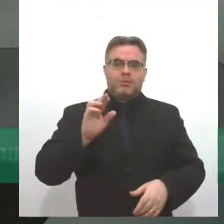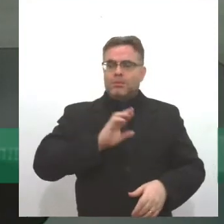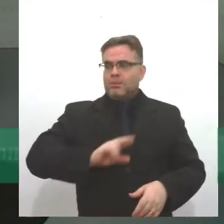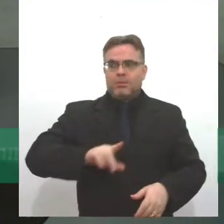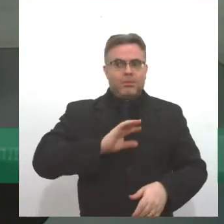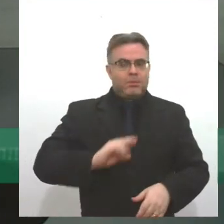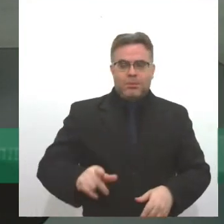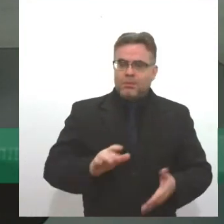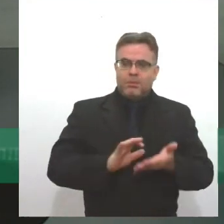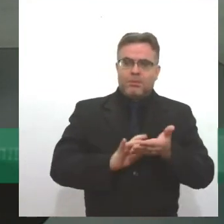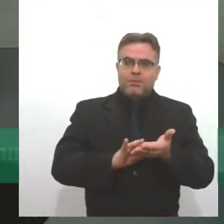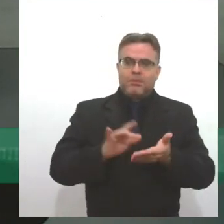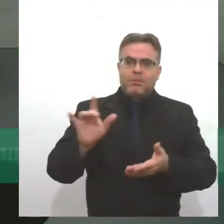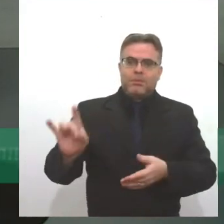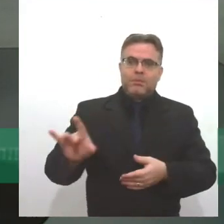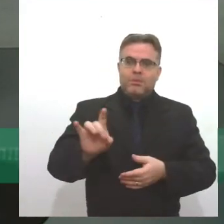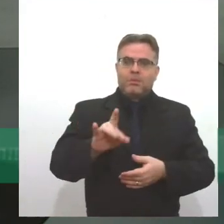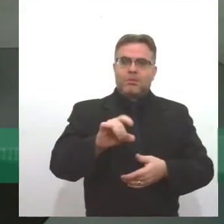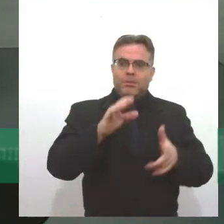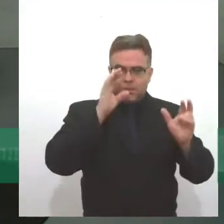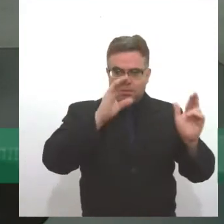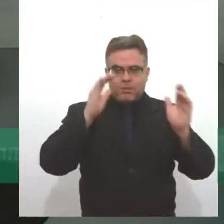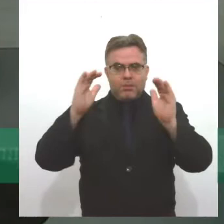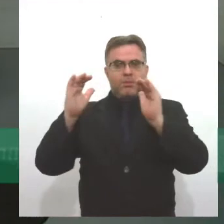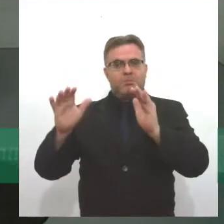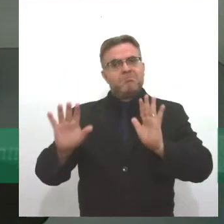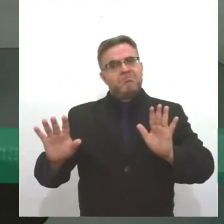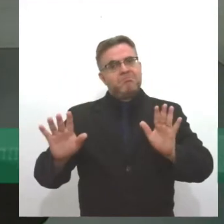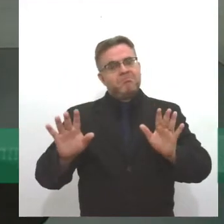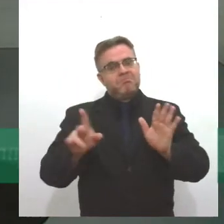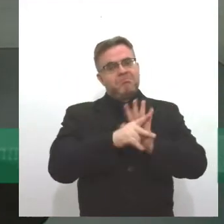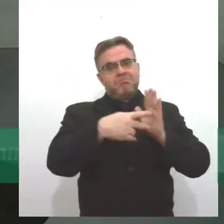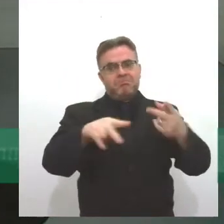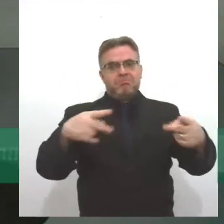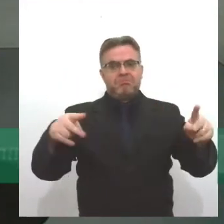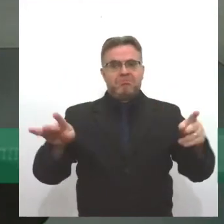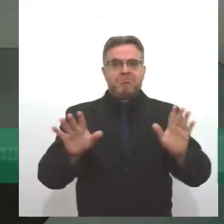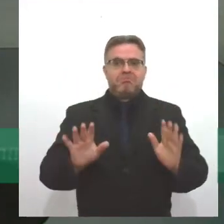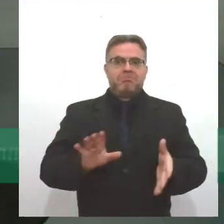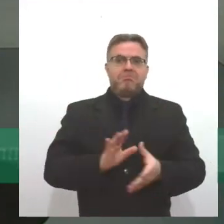religião e cada um segue a religião que achar conveniente, não é isso Rogério?